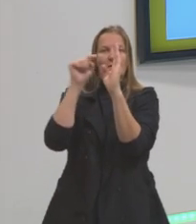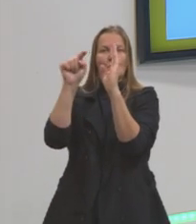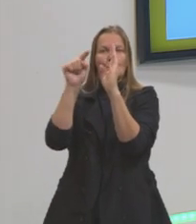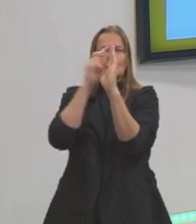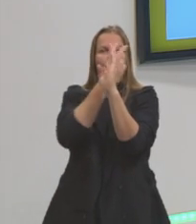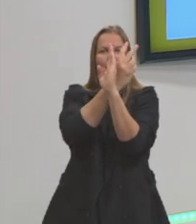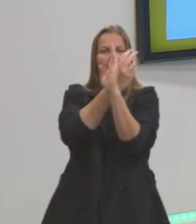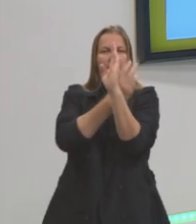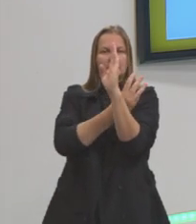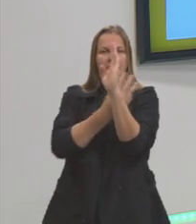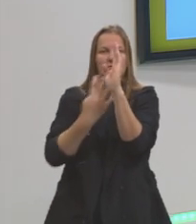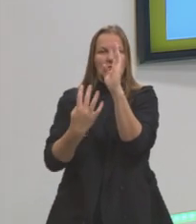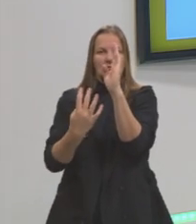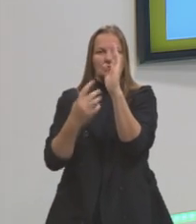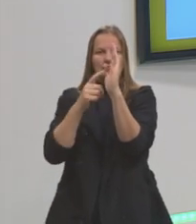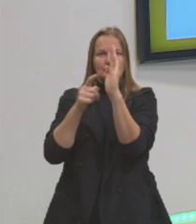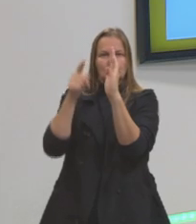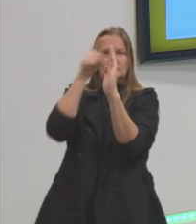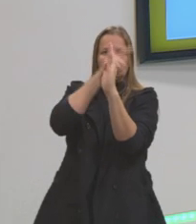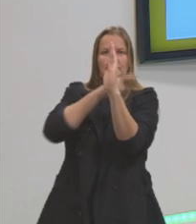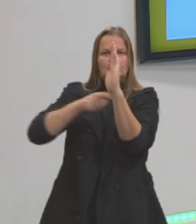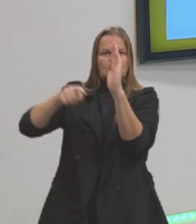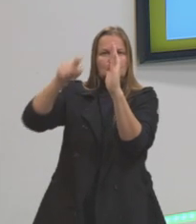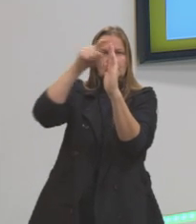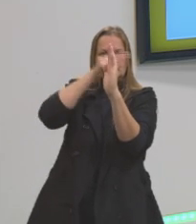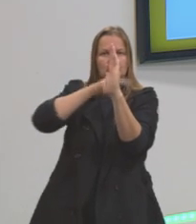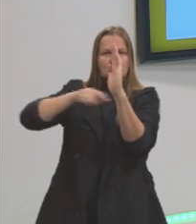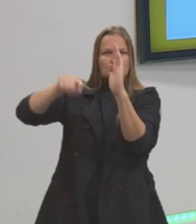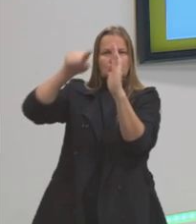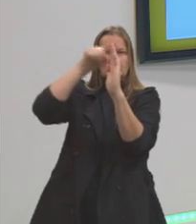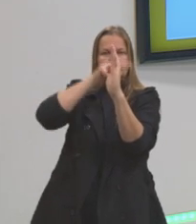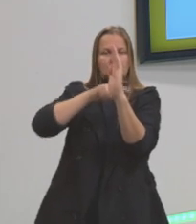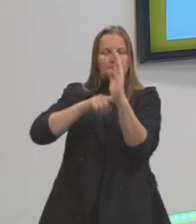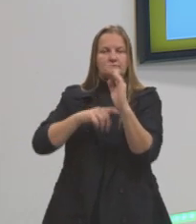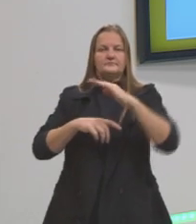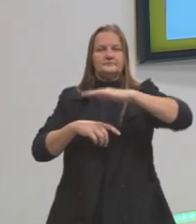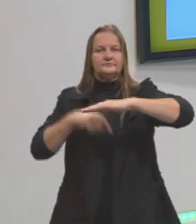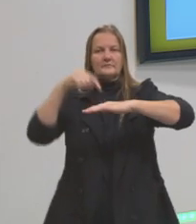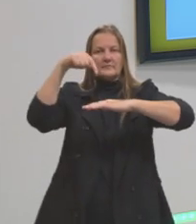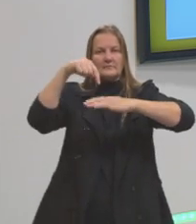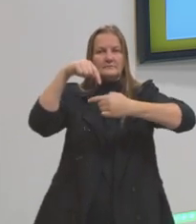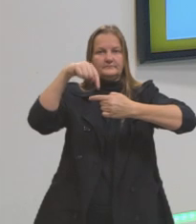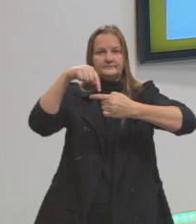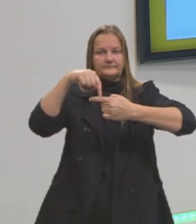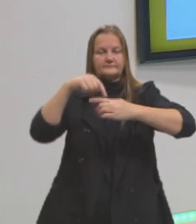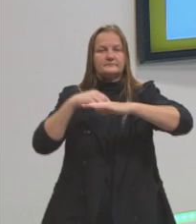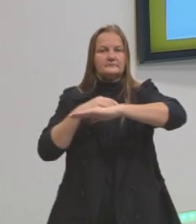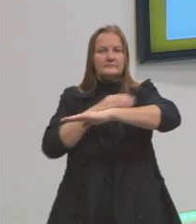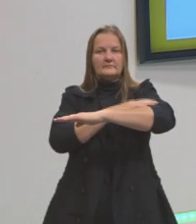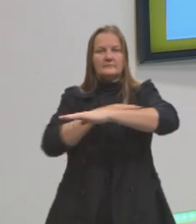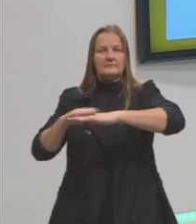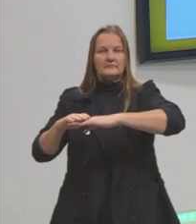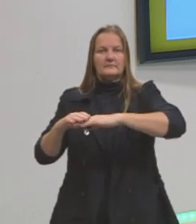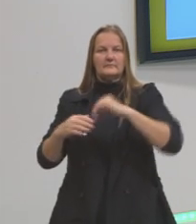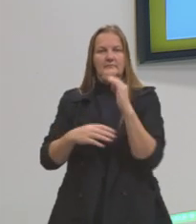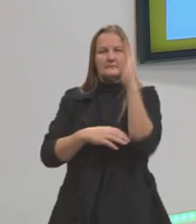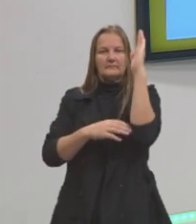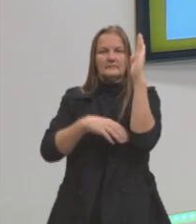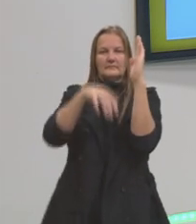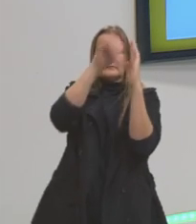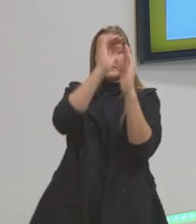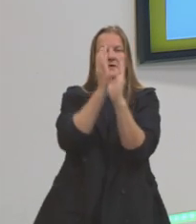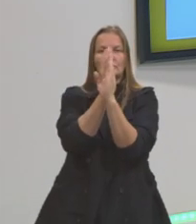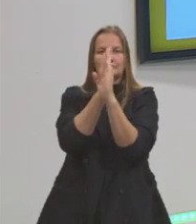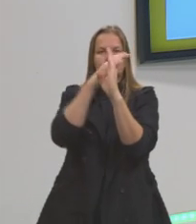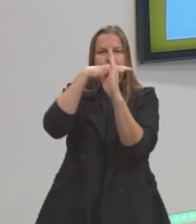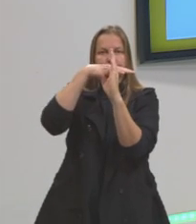conhecimento de um plano cartesiano formado por duas retas perpendiculares entre si divide o plano em quatro regiões e